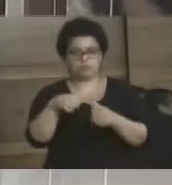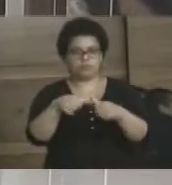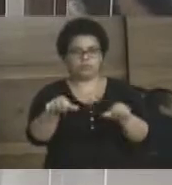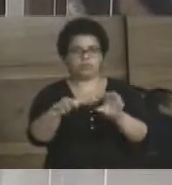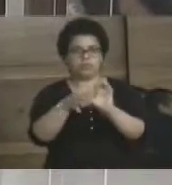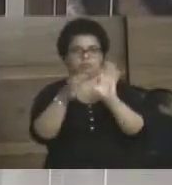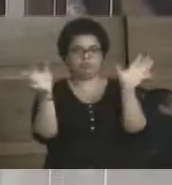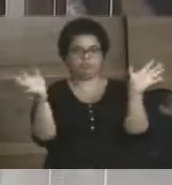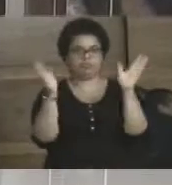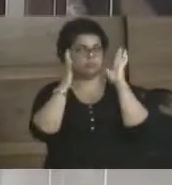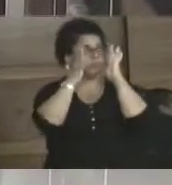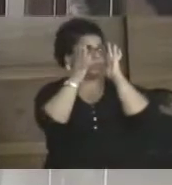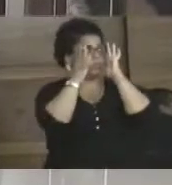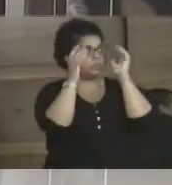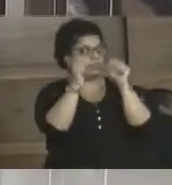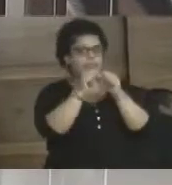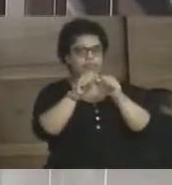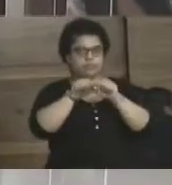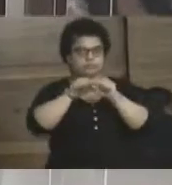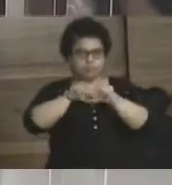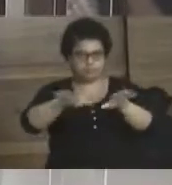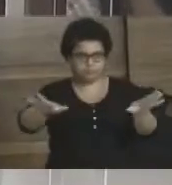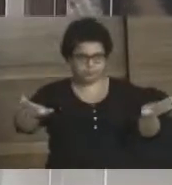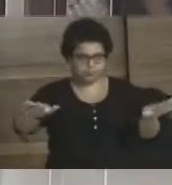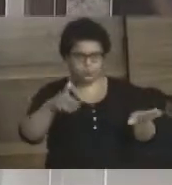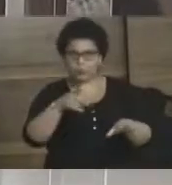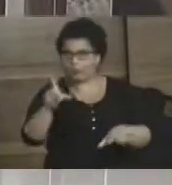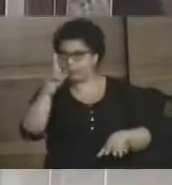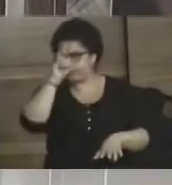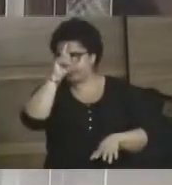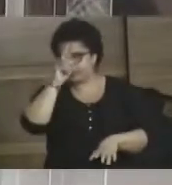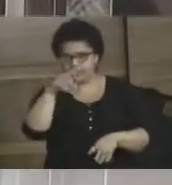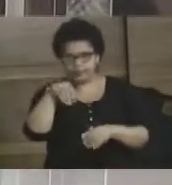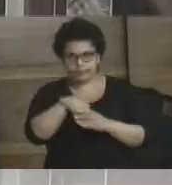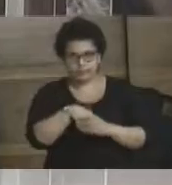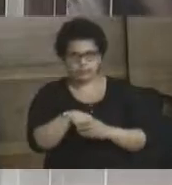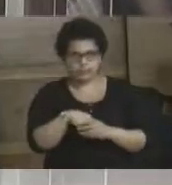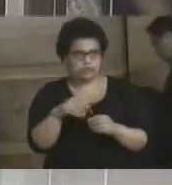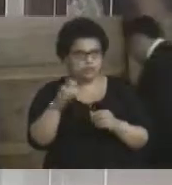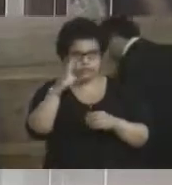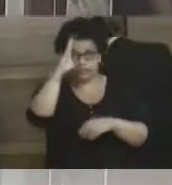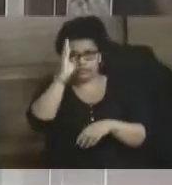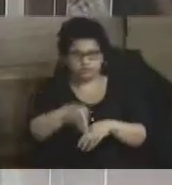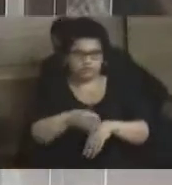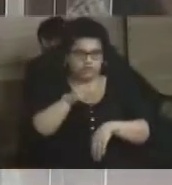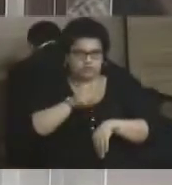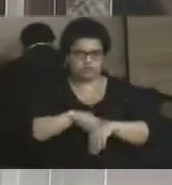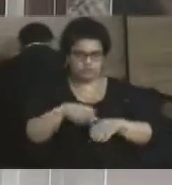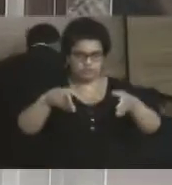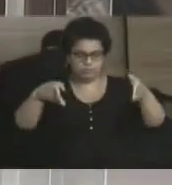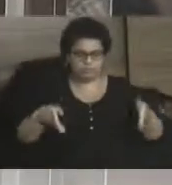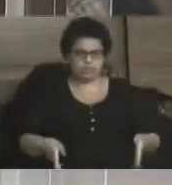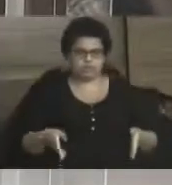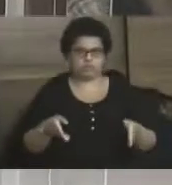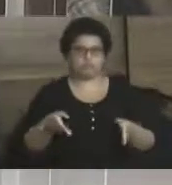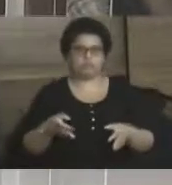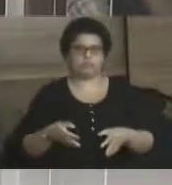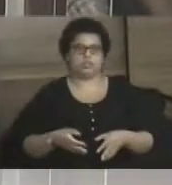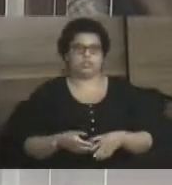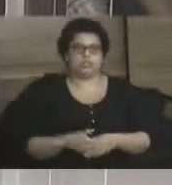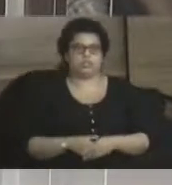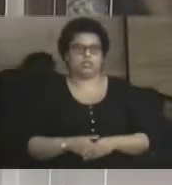fazendo contaminação em todo o hospital, a família teve que enterrar de caixão fechado. Então,